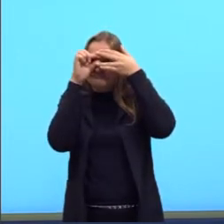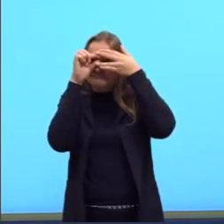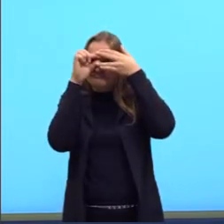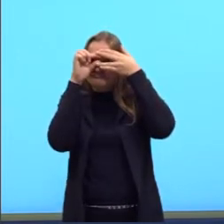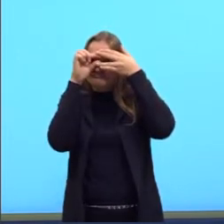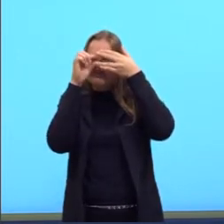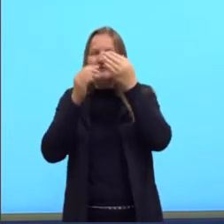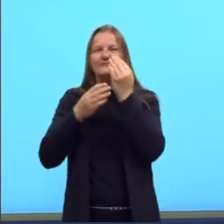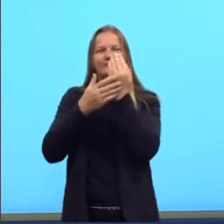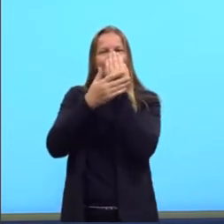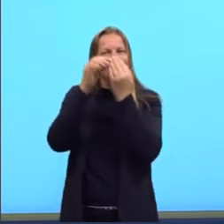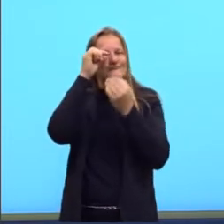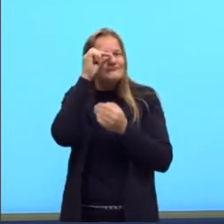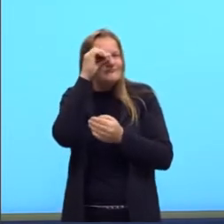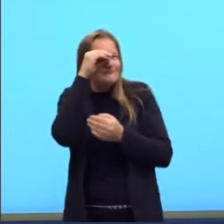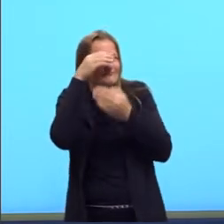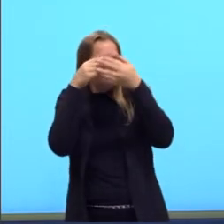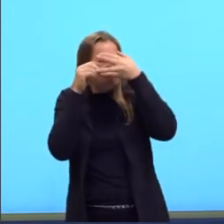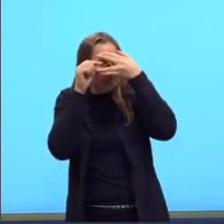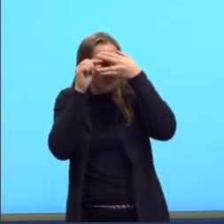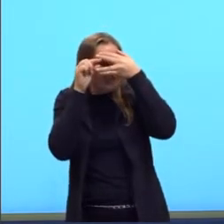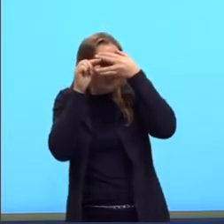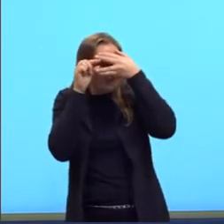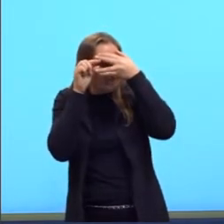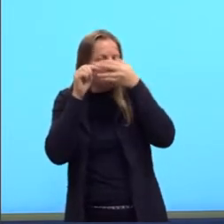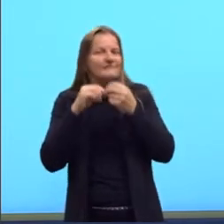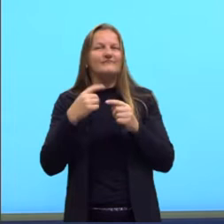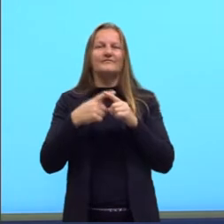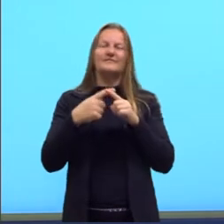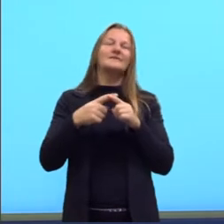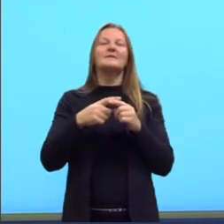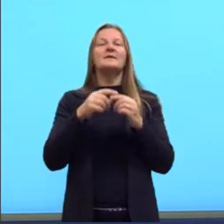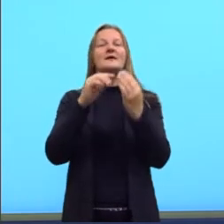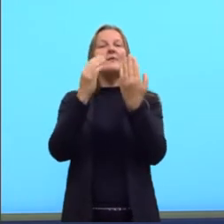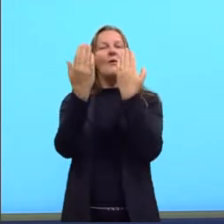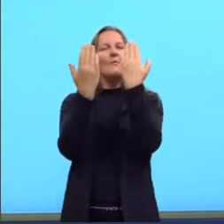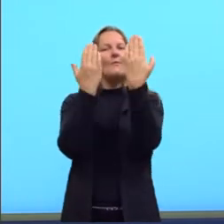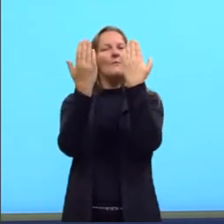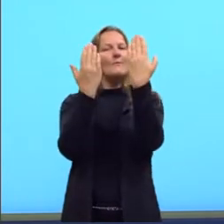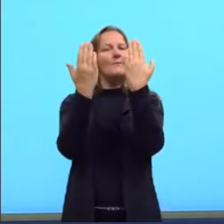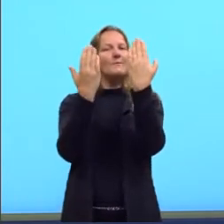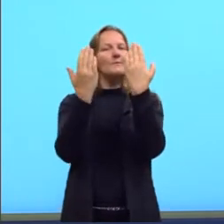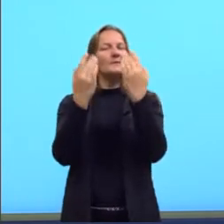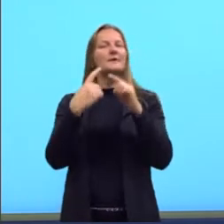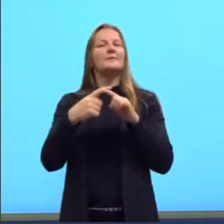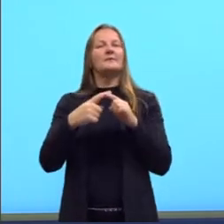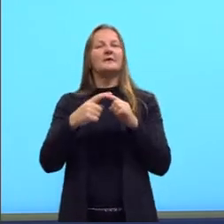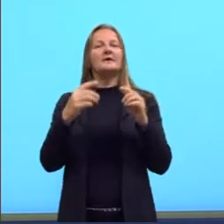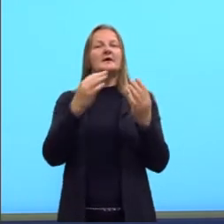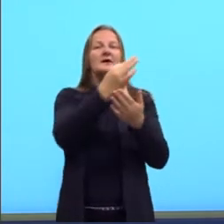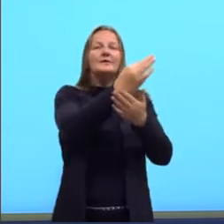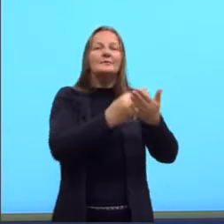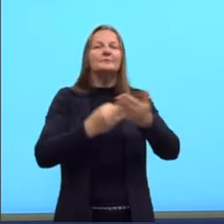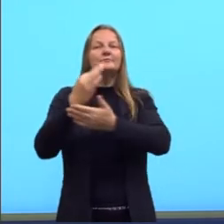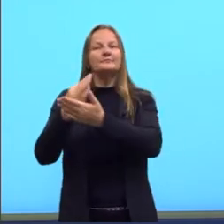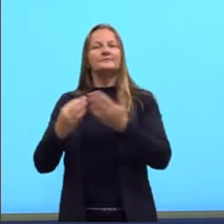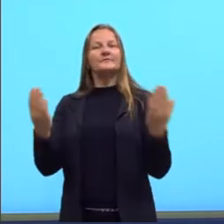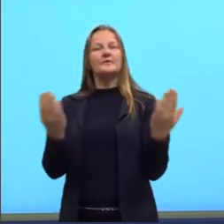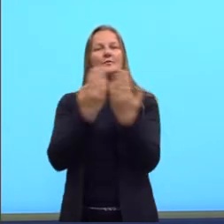pessoa que está espiando. Esse pode ser uma analogia para quando a gente tem a intratextualidade